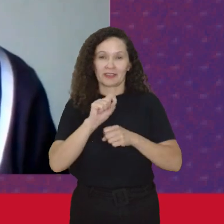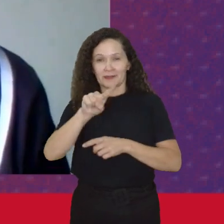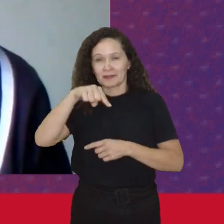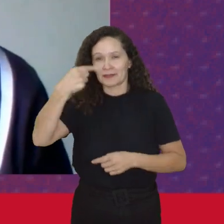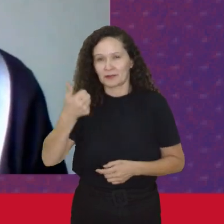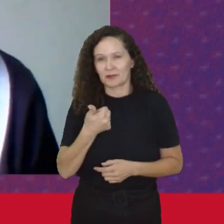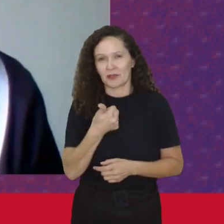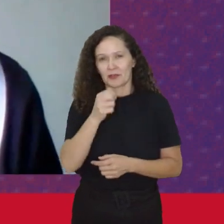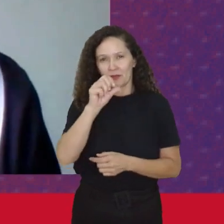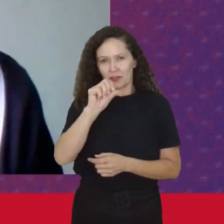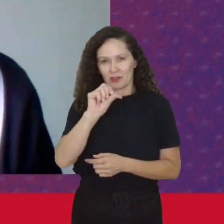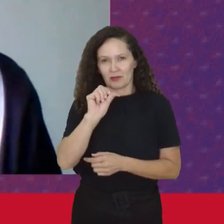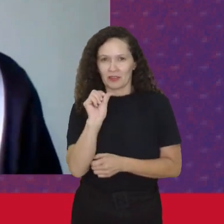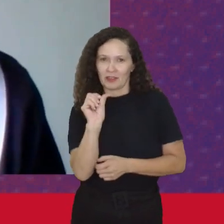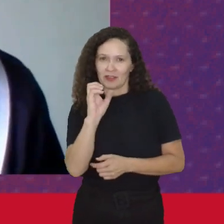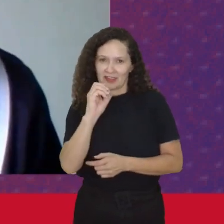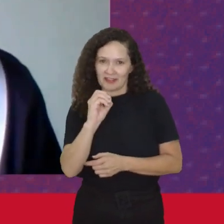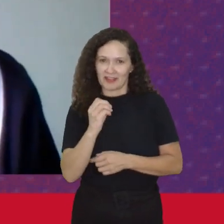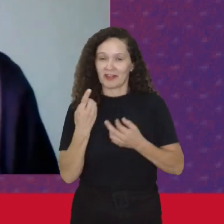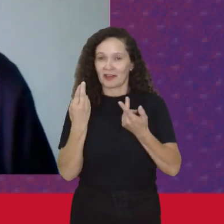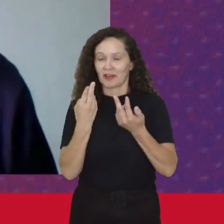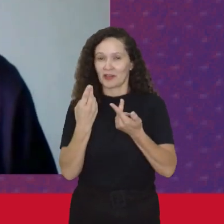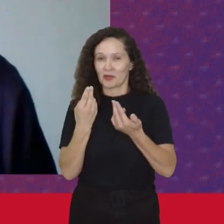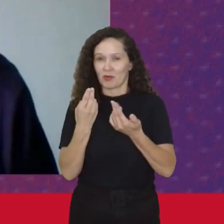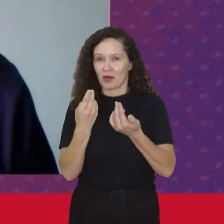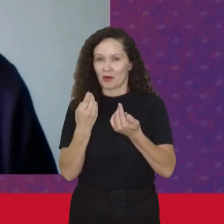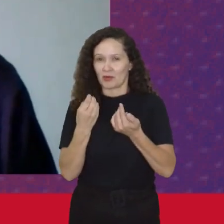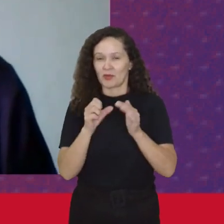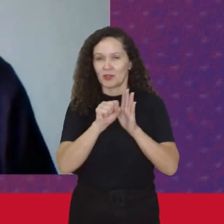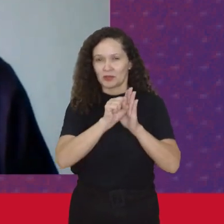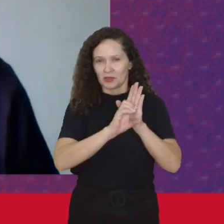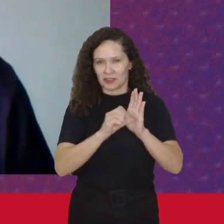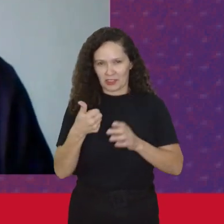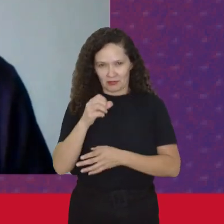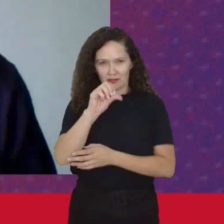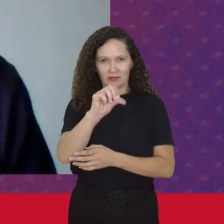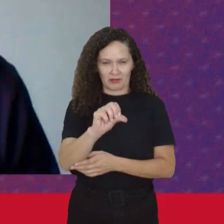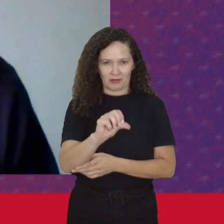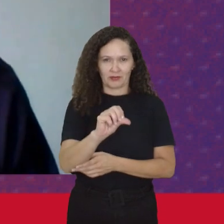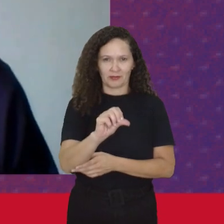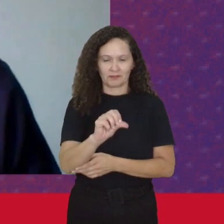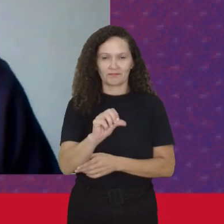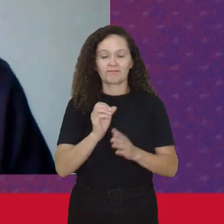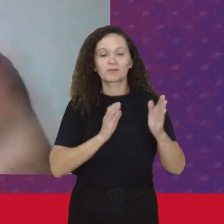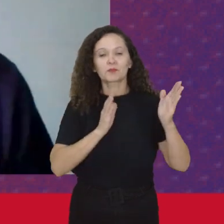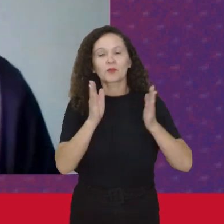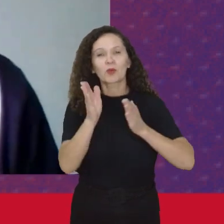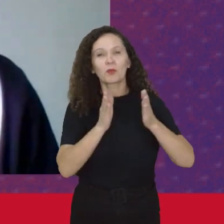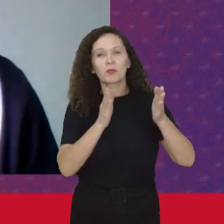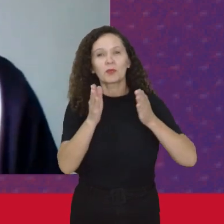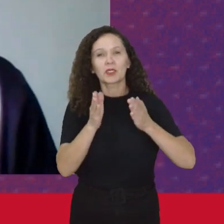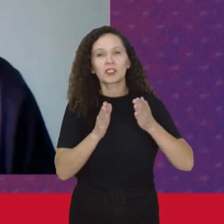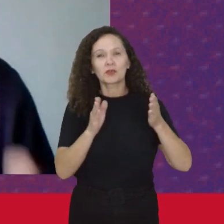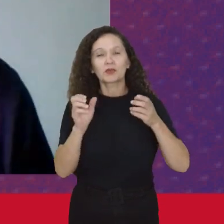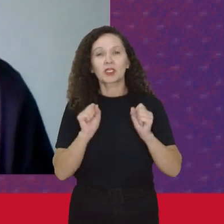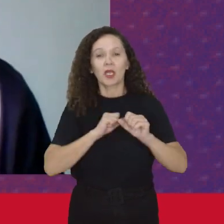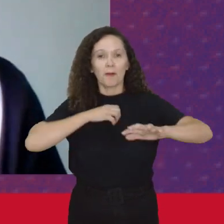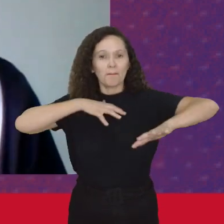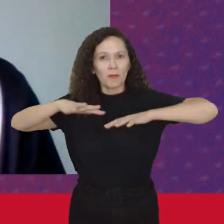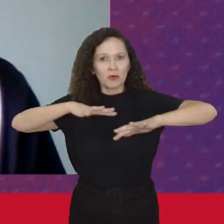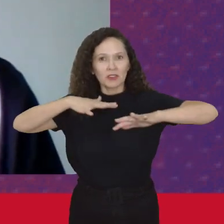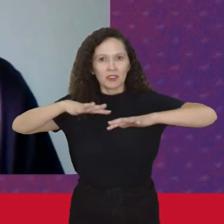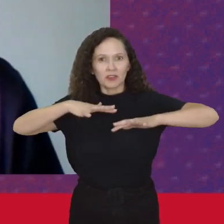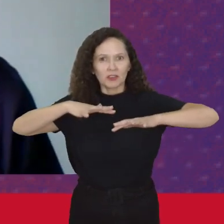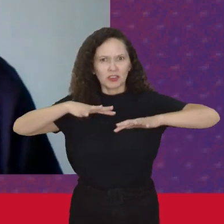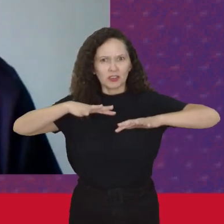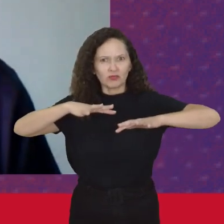Assim como lá Na segunda metade Do século Dezenove Foi um período De muita mobilização De muita